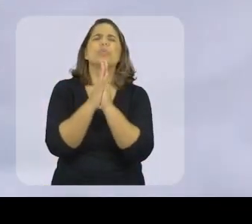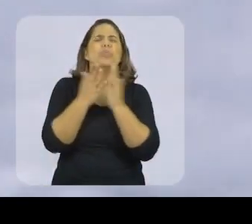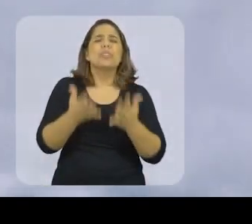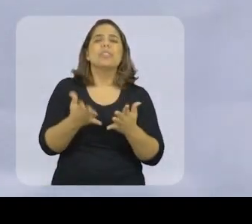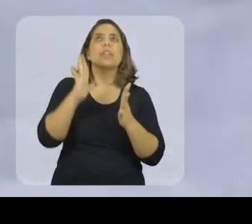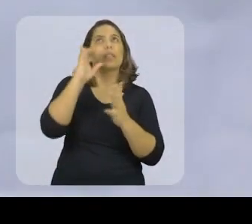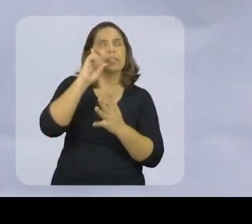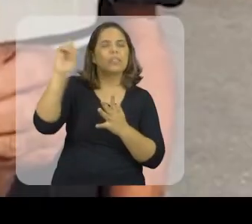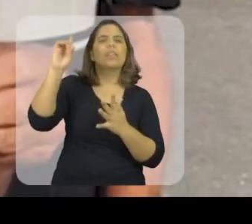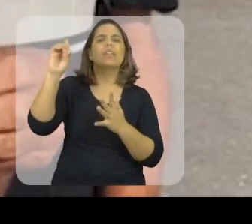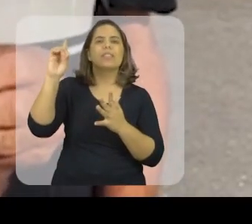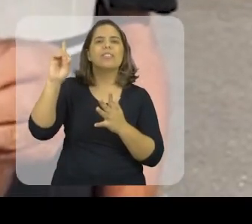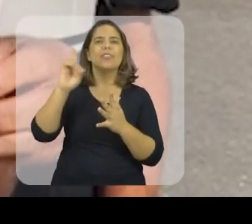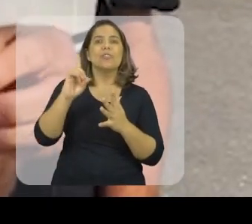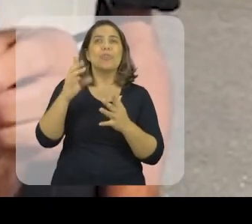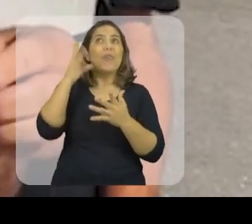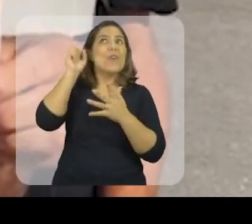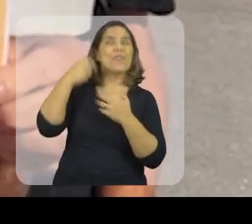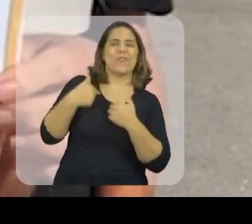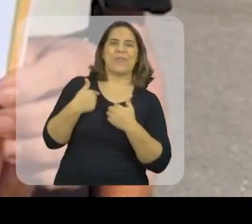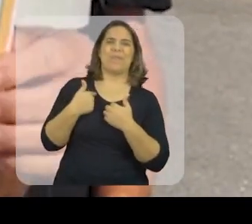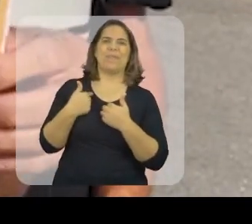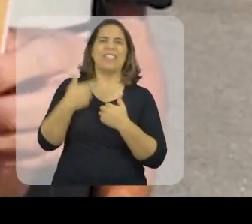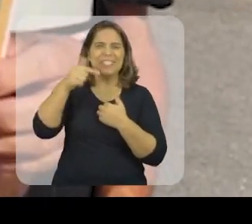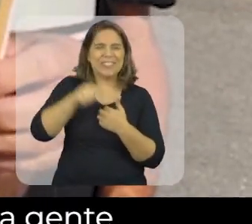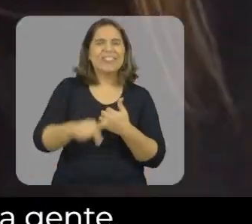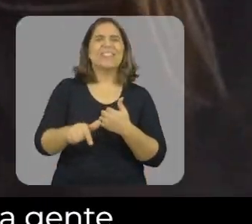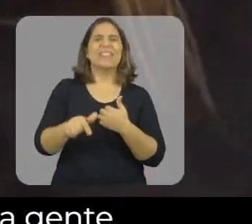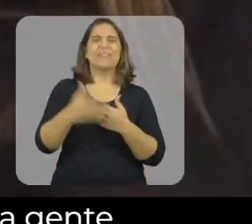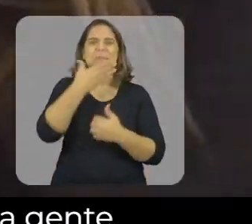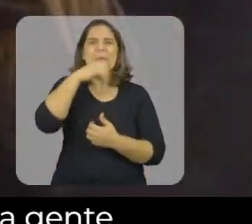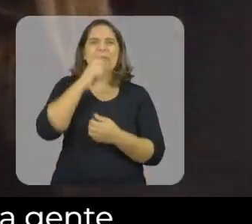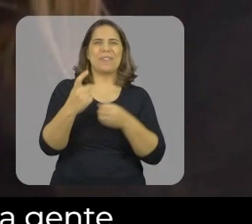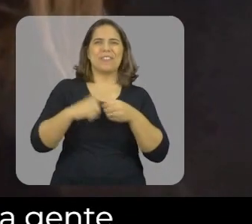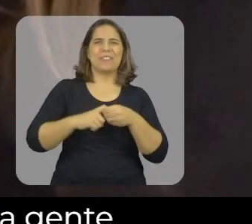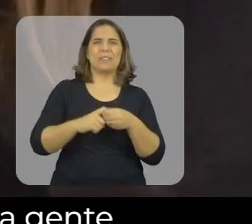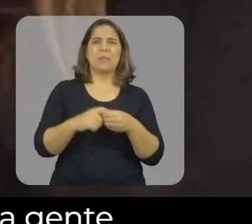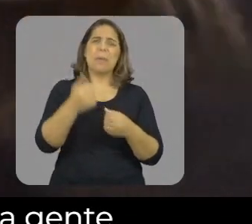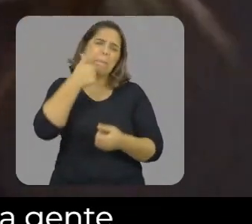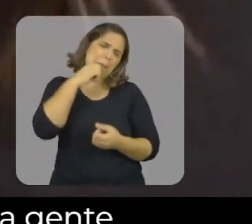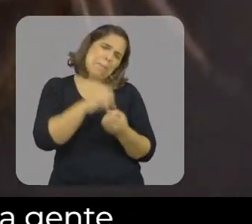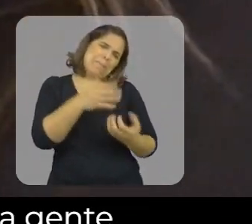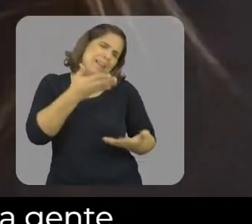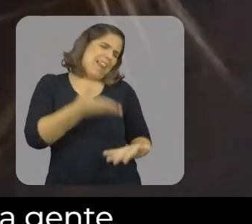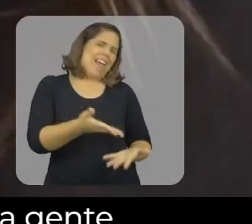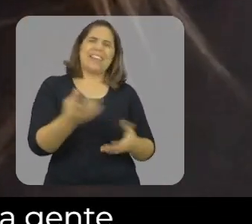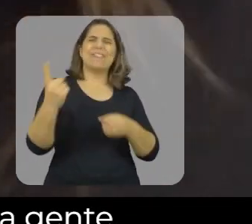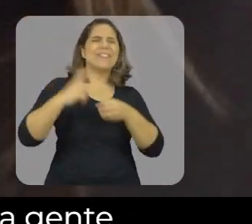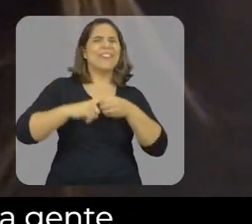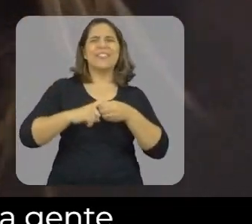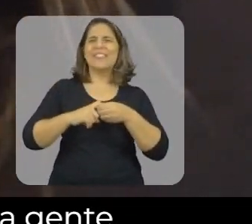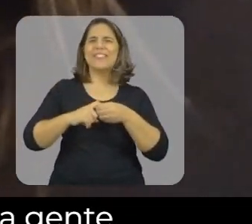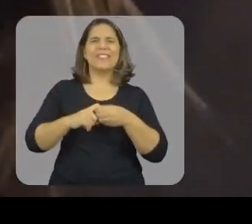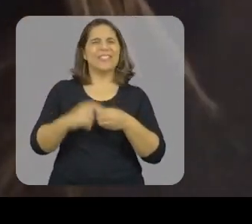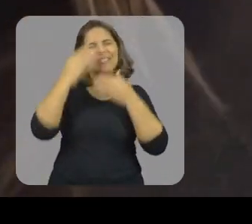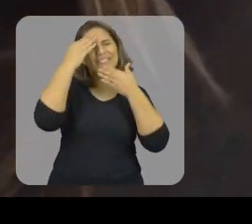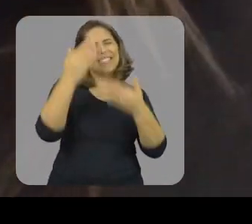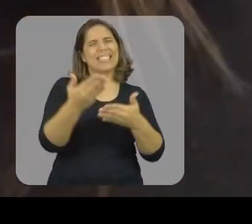E graças a Deus, Deus ouviu minhas preces. Mais uma vez, meu pai está de volta. E a minha mãe é um milagrinho que está em casa de novo com a gente.